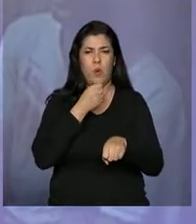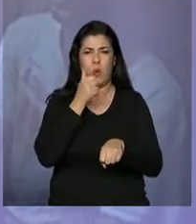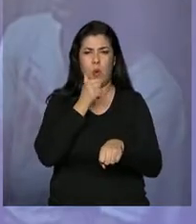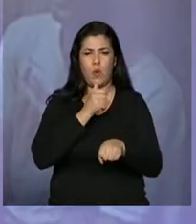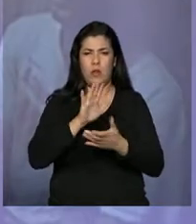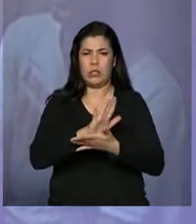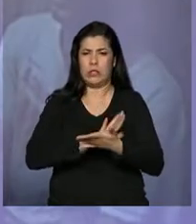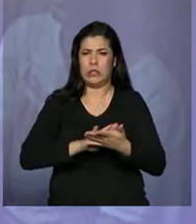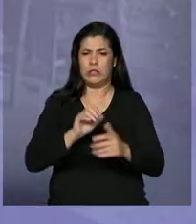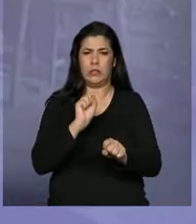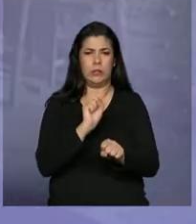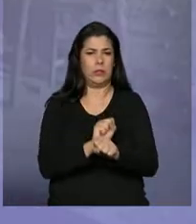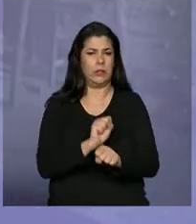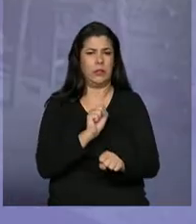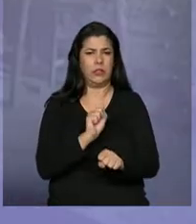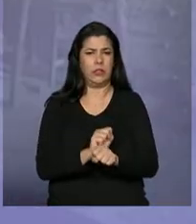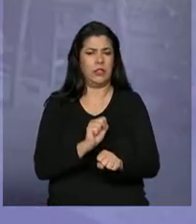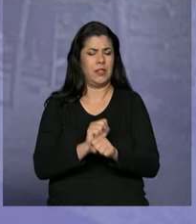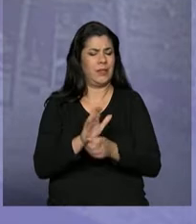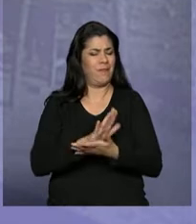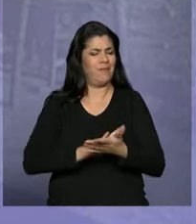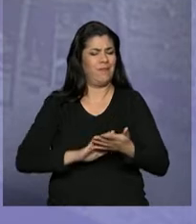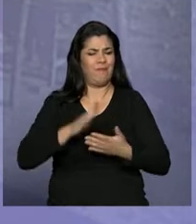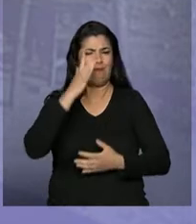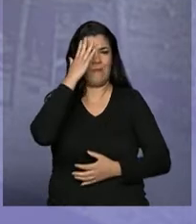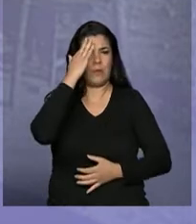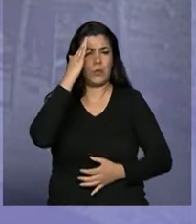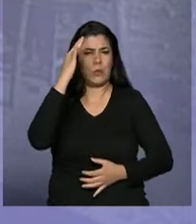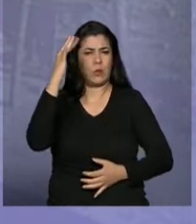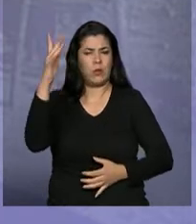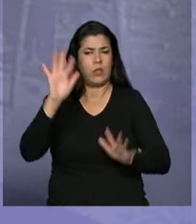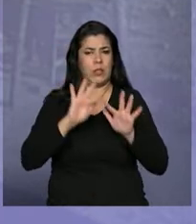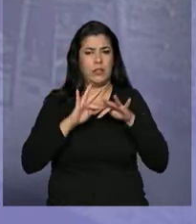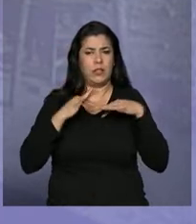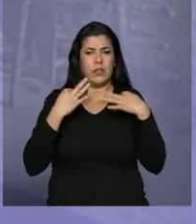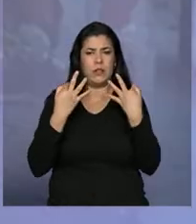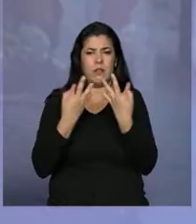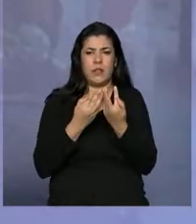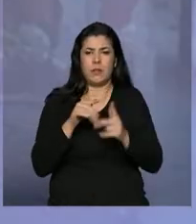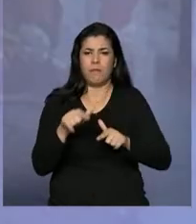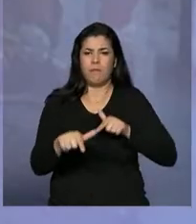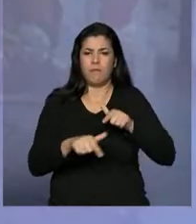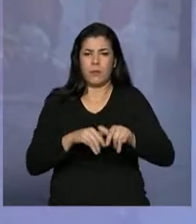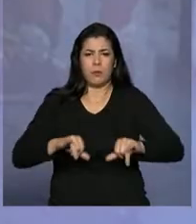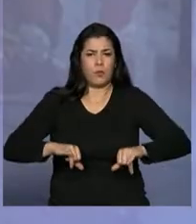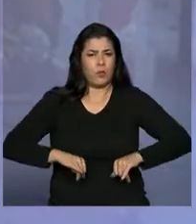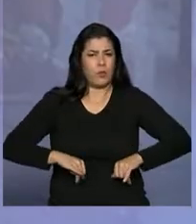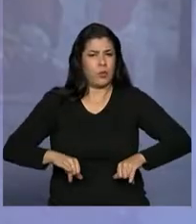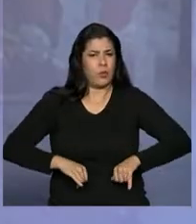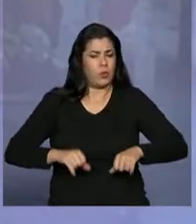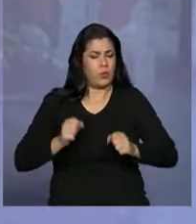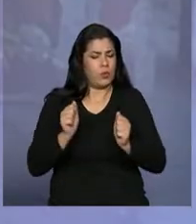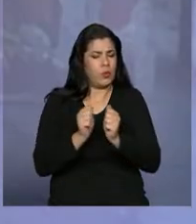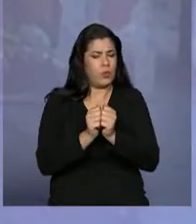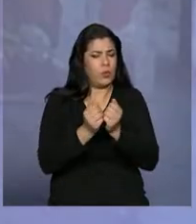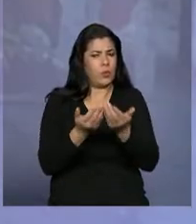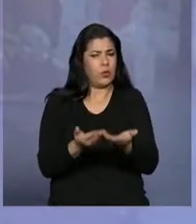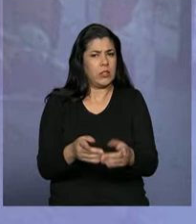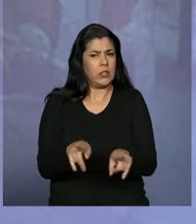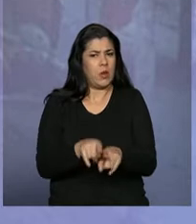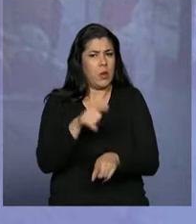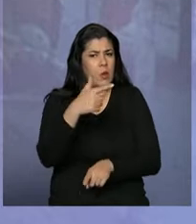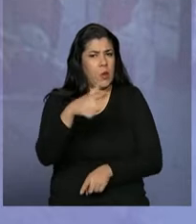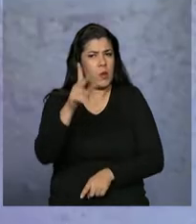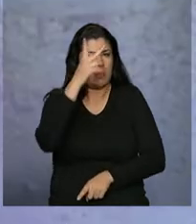nada esperam, nada sonham, famílias que trabalham e sofrem juntas, outras